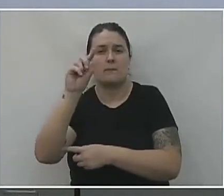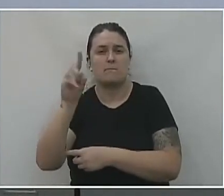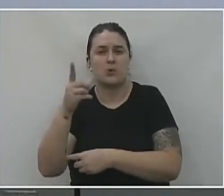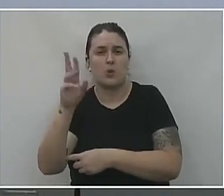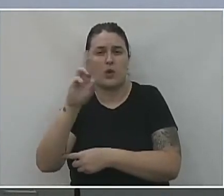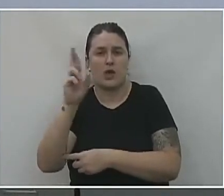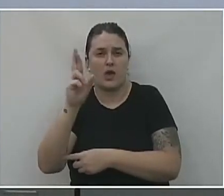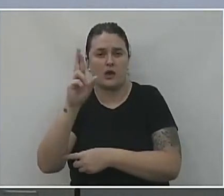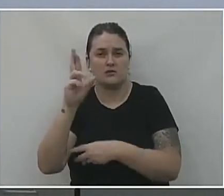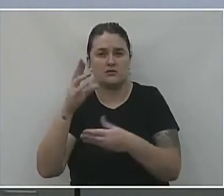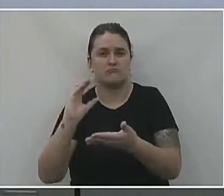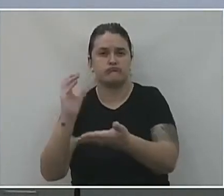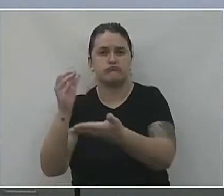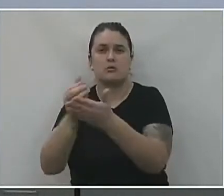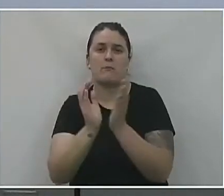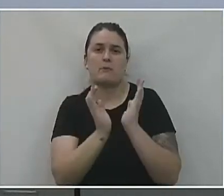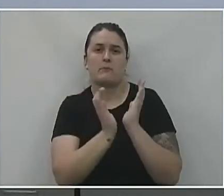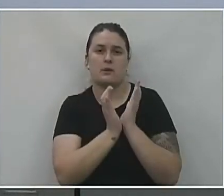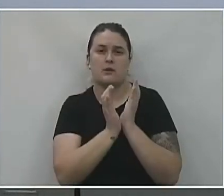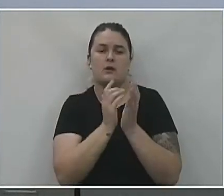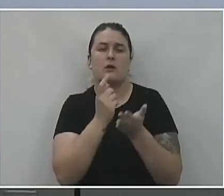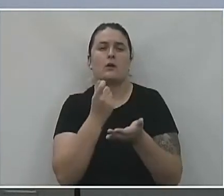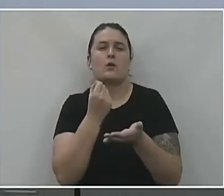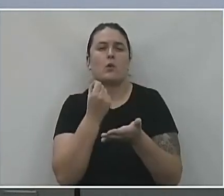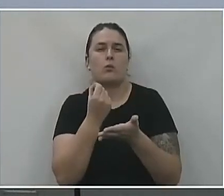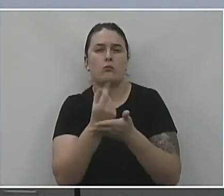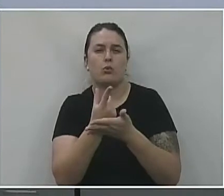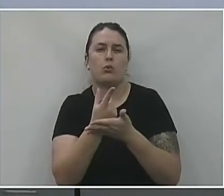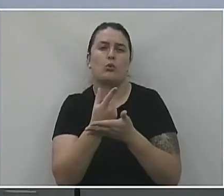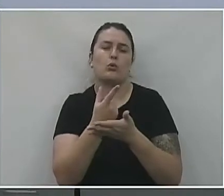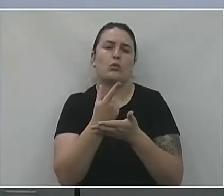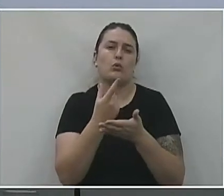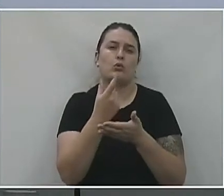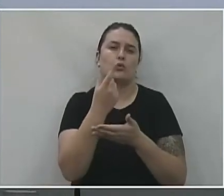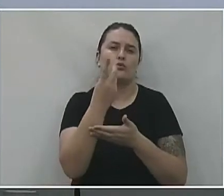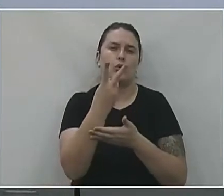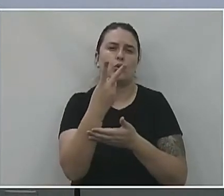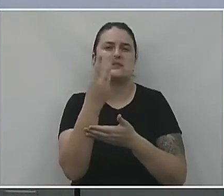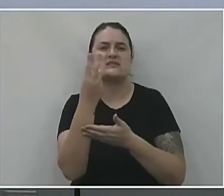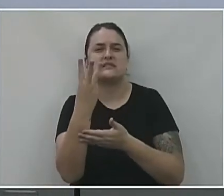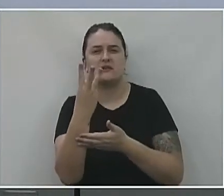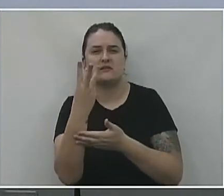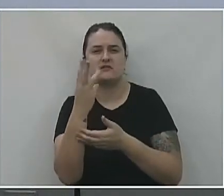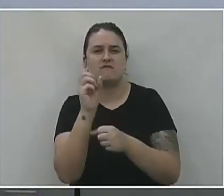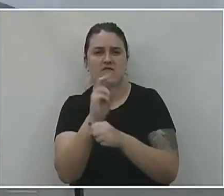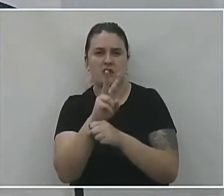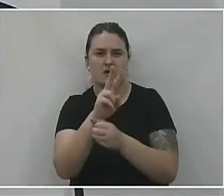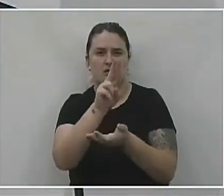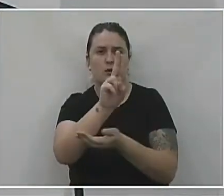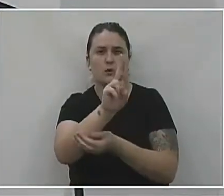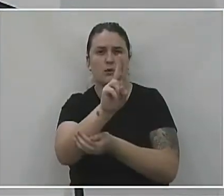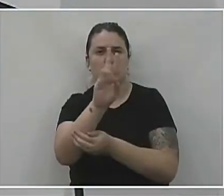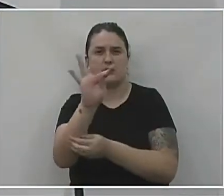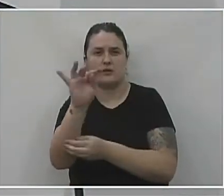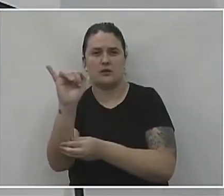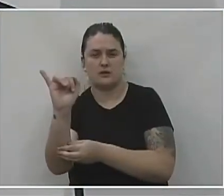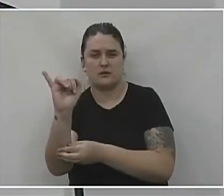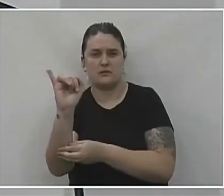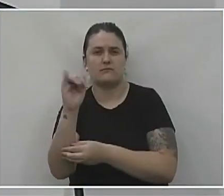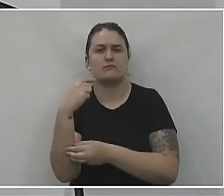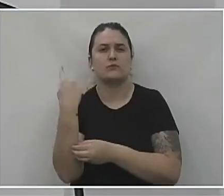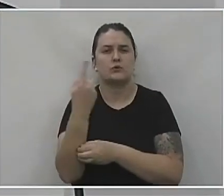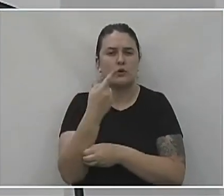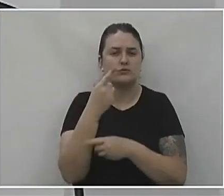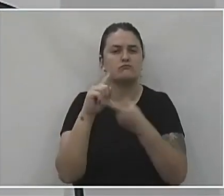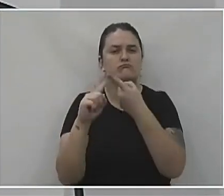destinado à ampliação de 2 a 3 leitos UTI COVID. Isso foi uma liberação que a gente entrou em